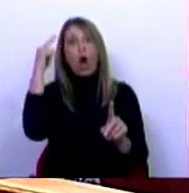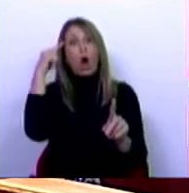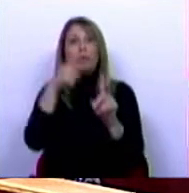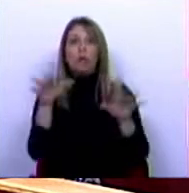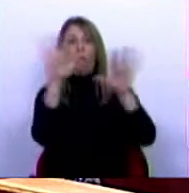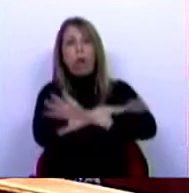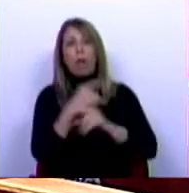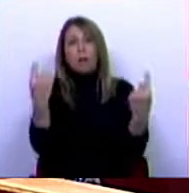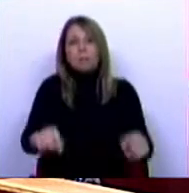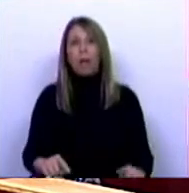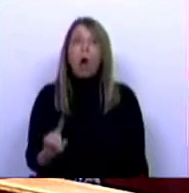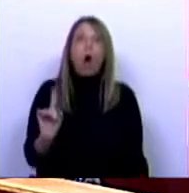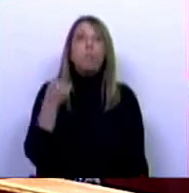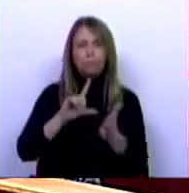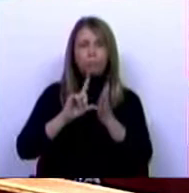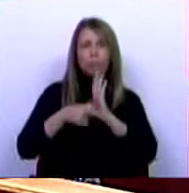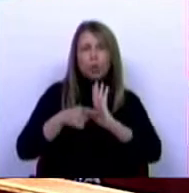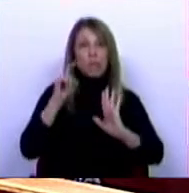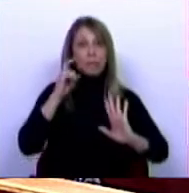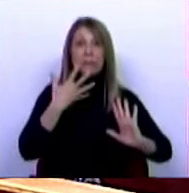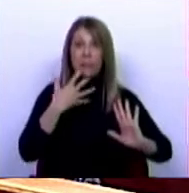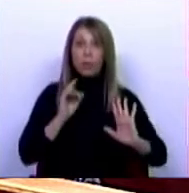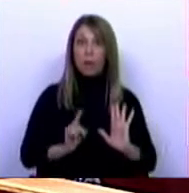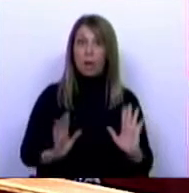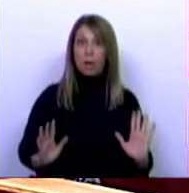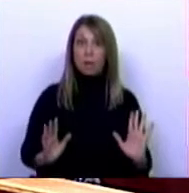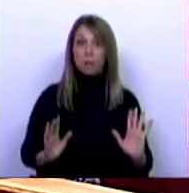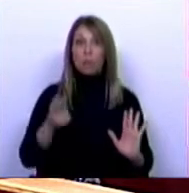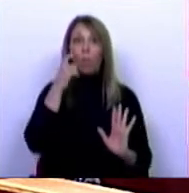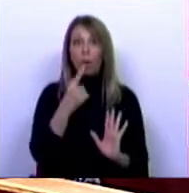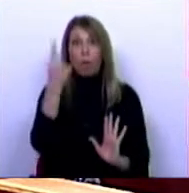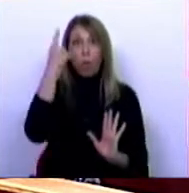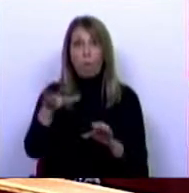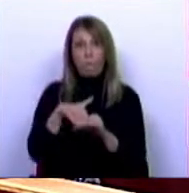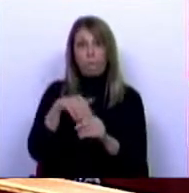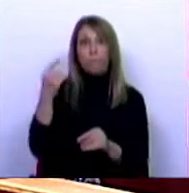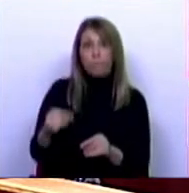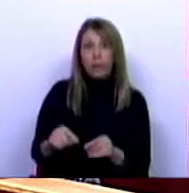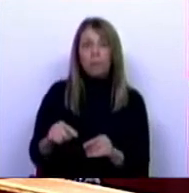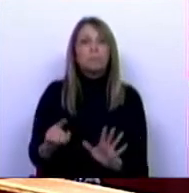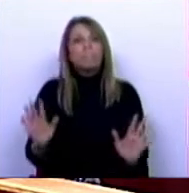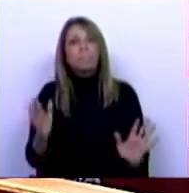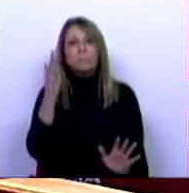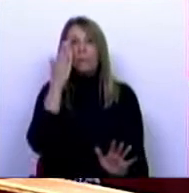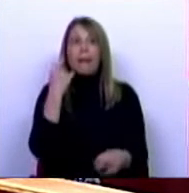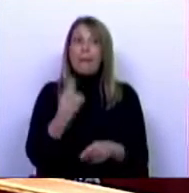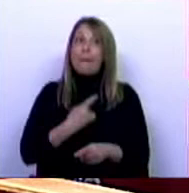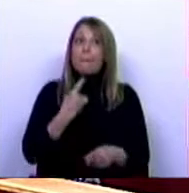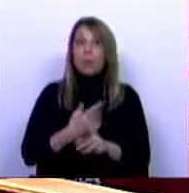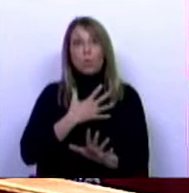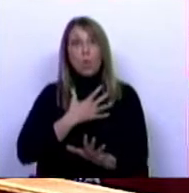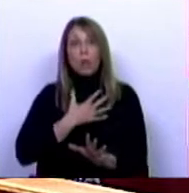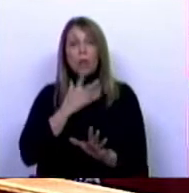projeto acautela este facto, evidenciado por um dos seus protagonistas? Sem o desejarmos, podemos estar em cubar um